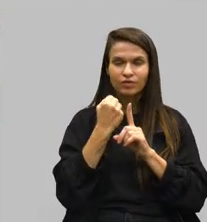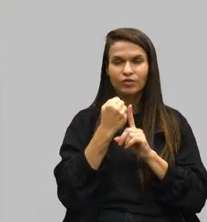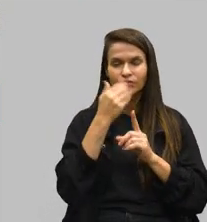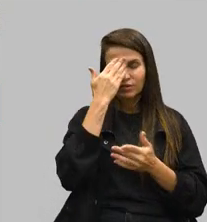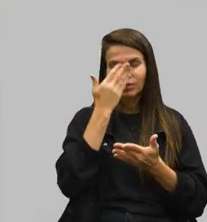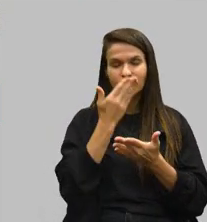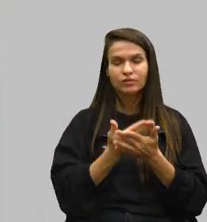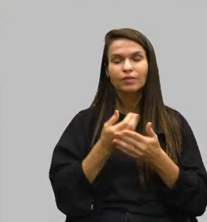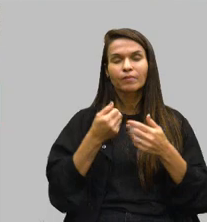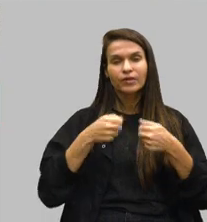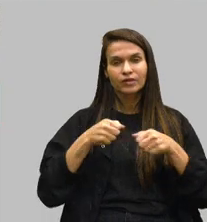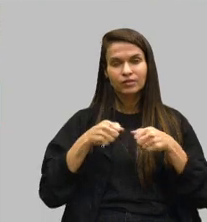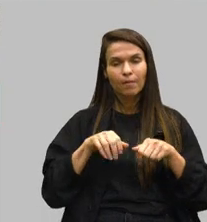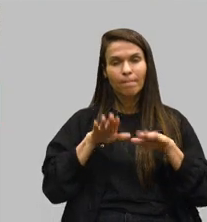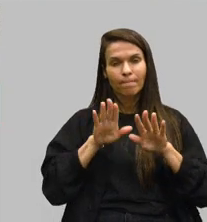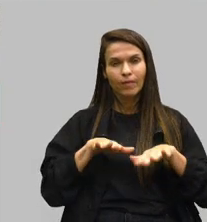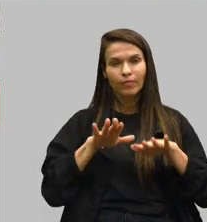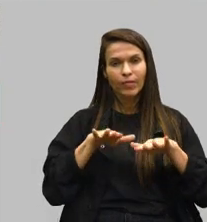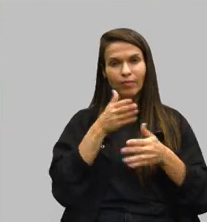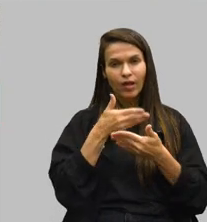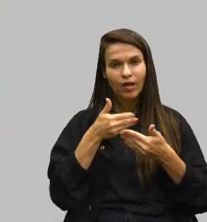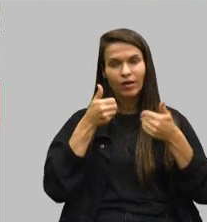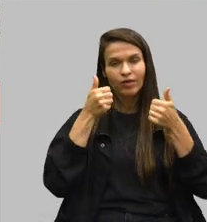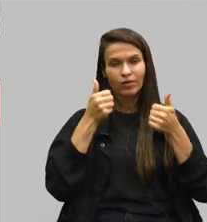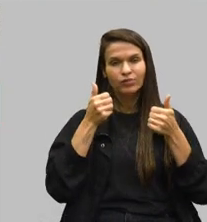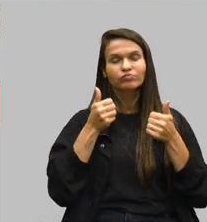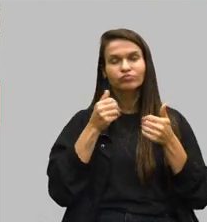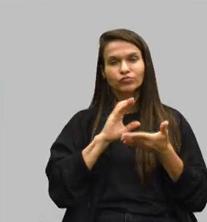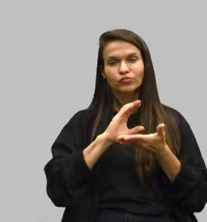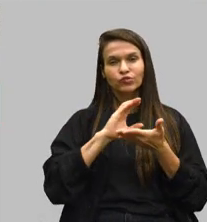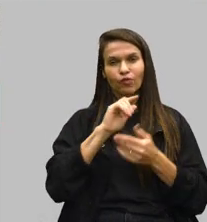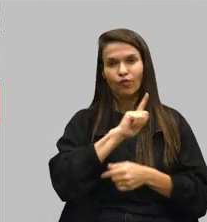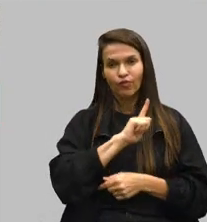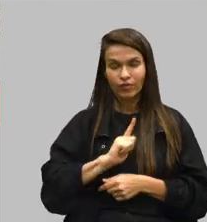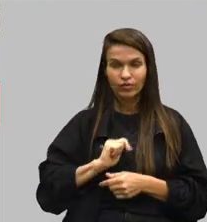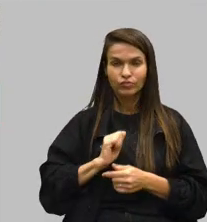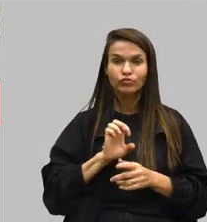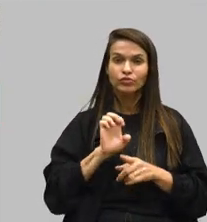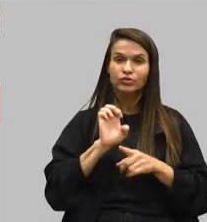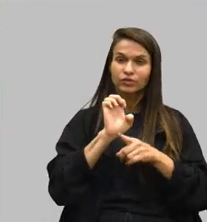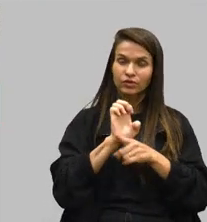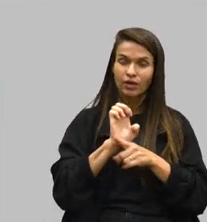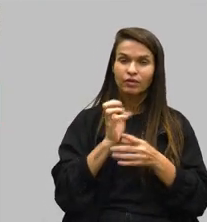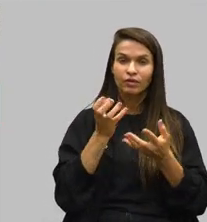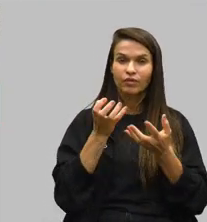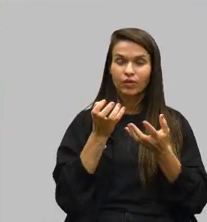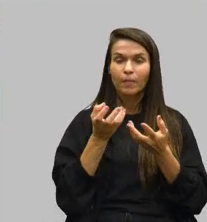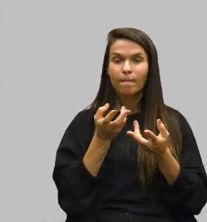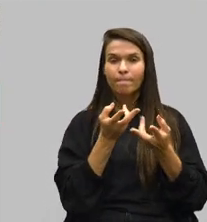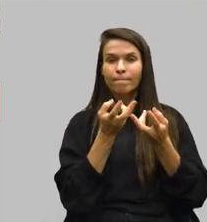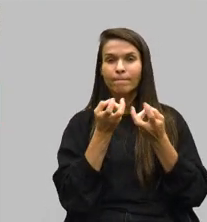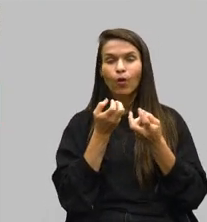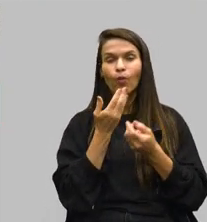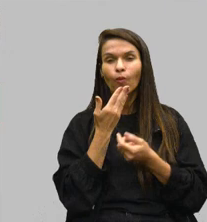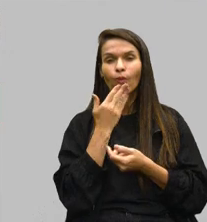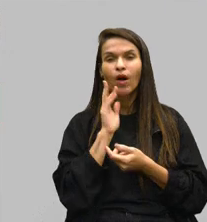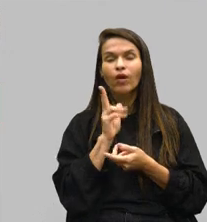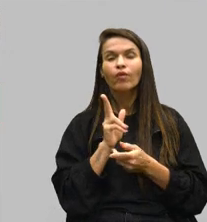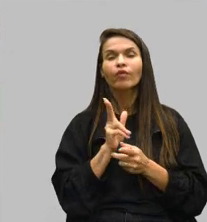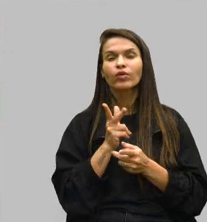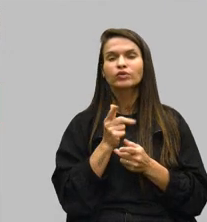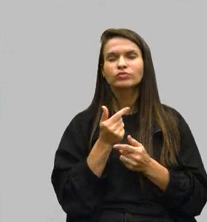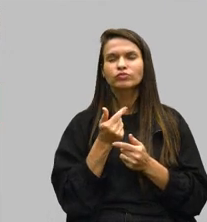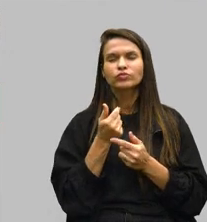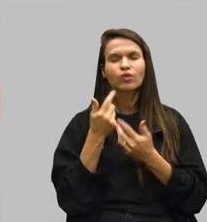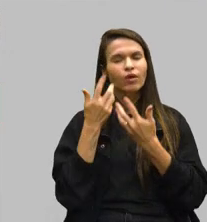precise mobilizar melhores e maiores investimentos do governo do Estado e eu gostaria de verificar qual é a sua posição em